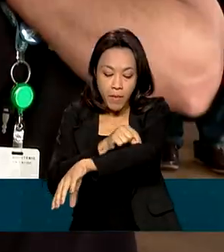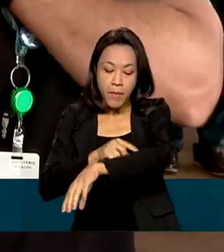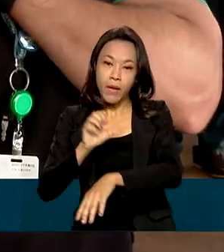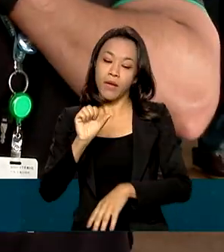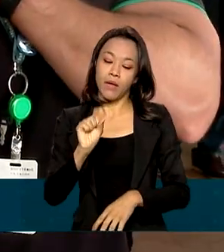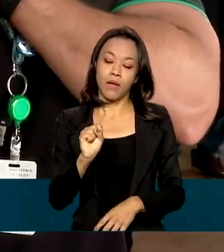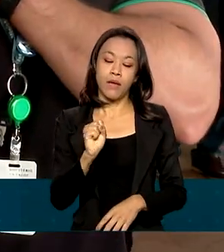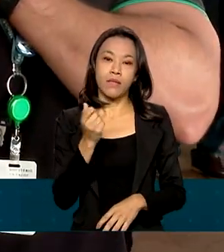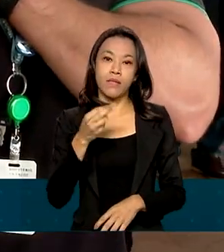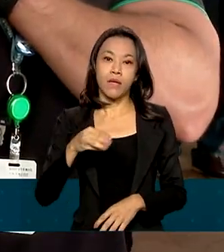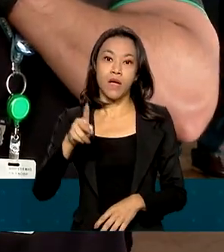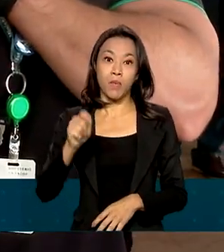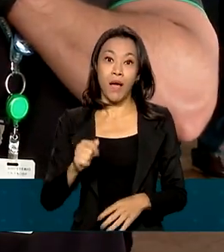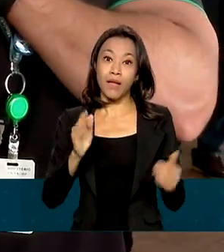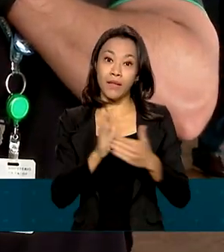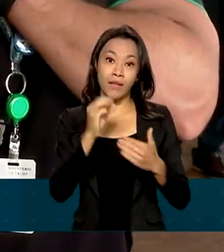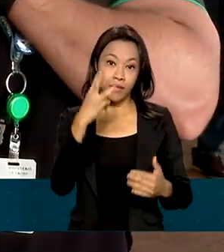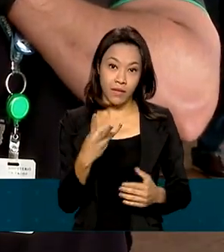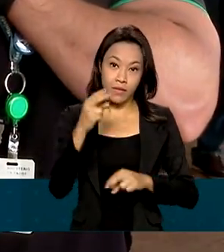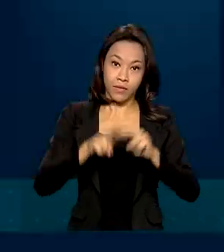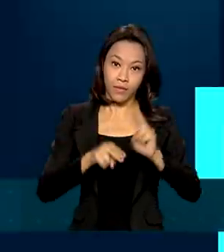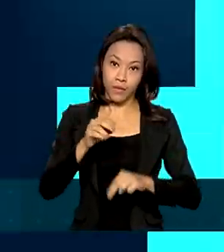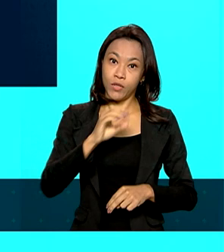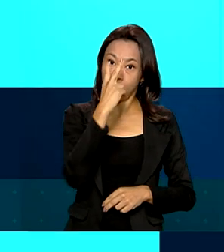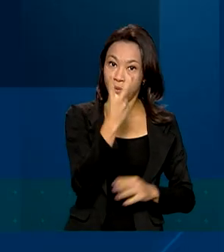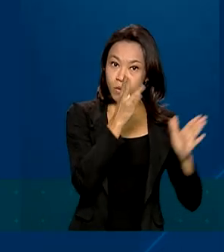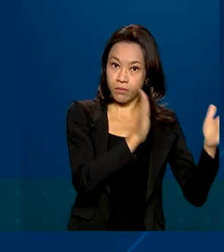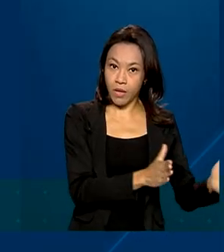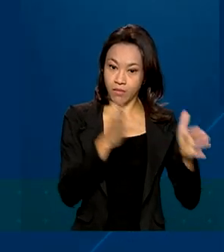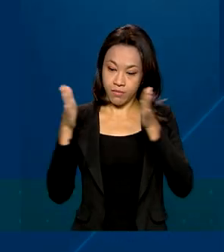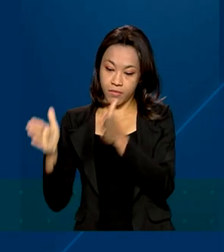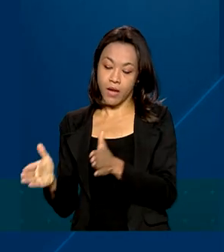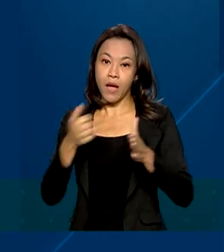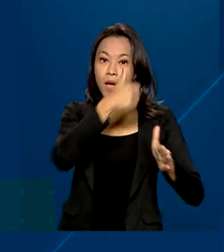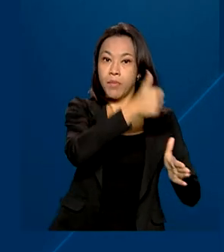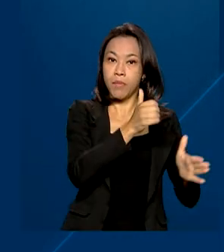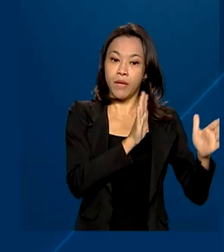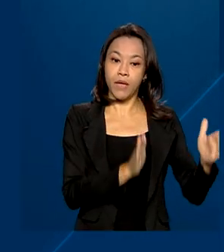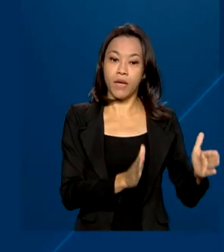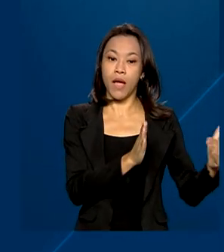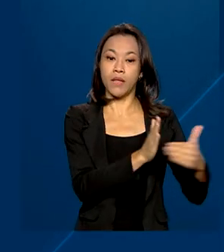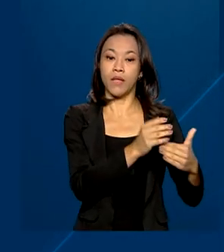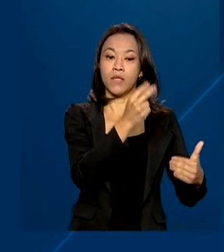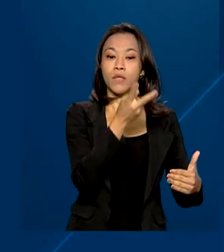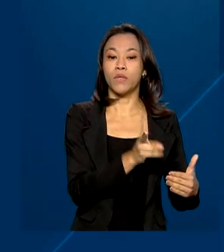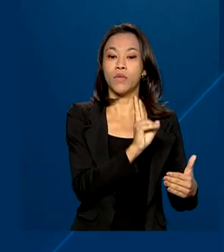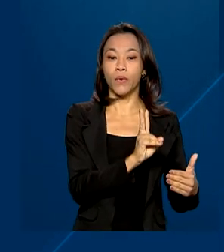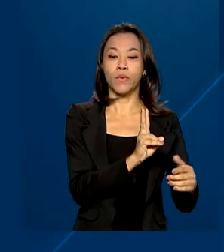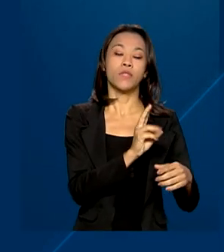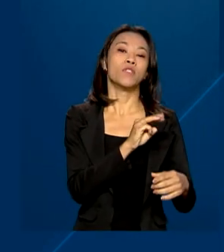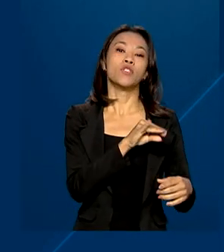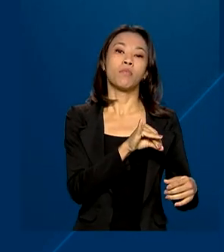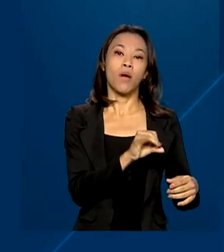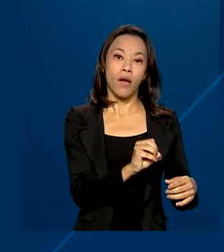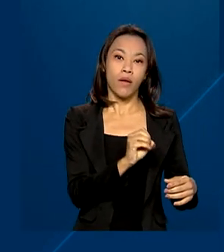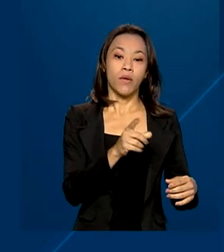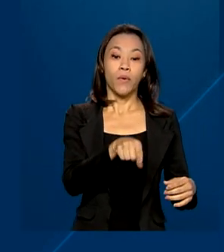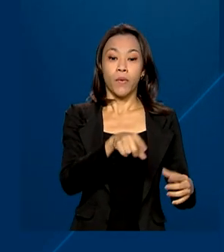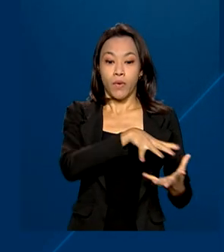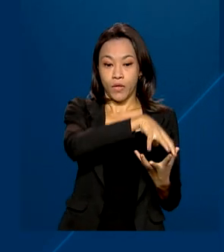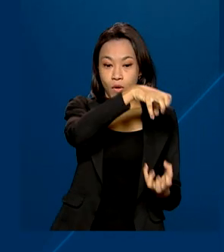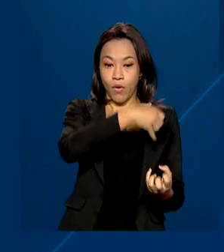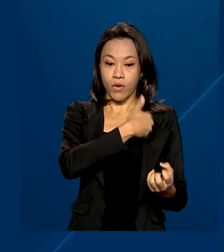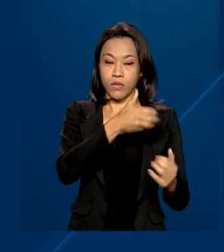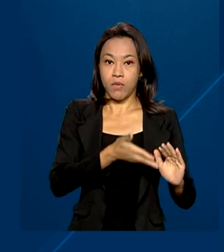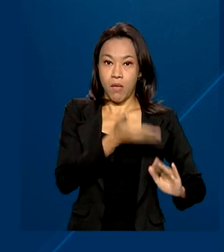junho e será realizada em duas etapas. A primeira, que vai até 2 de maio, é destinada a idosos com 60 anos ou